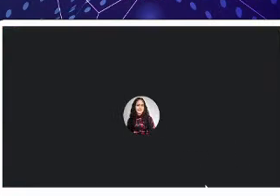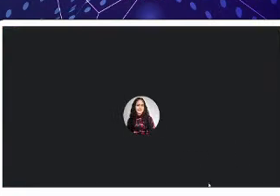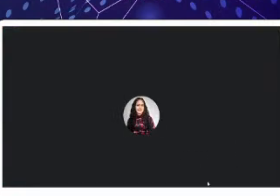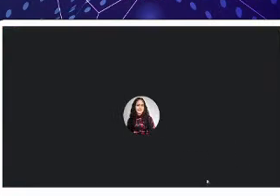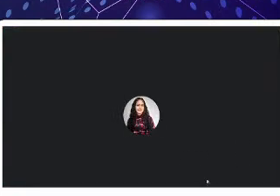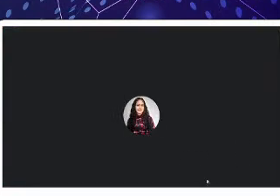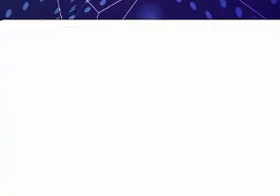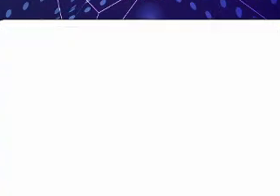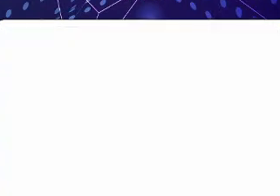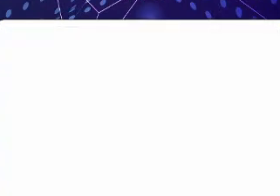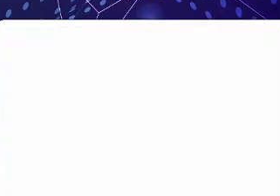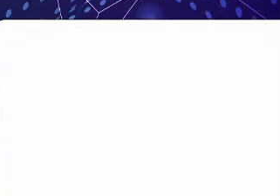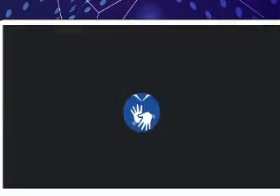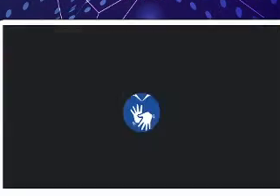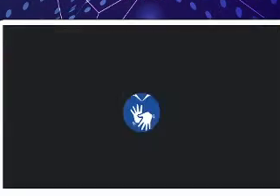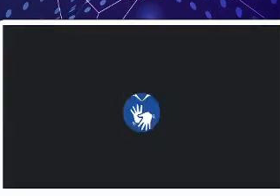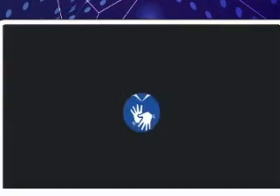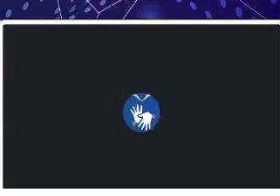são vários.